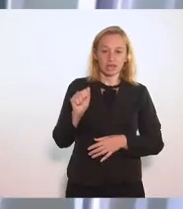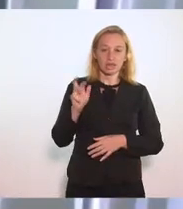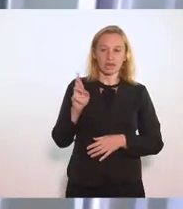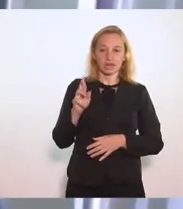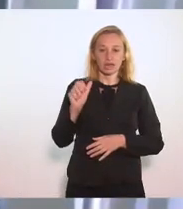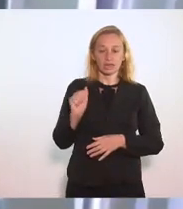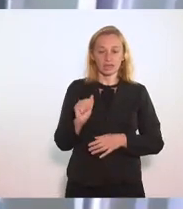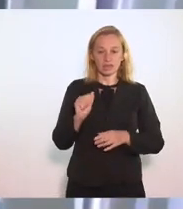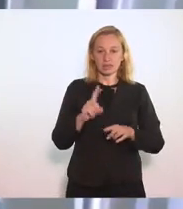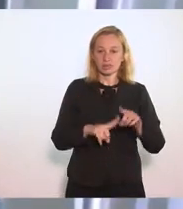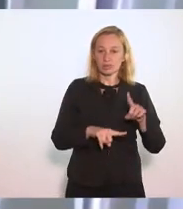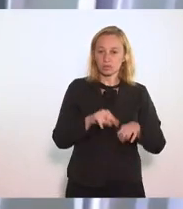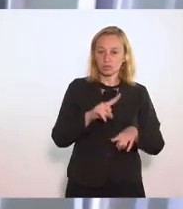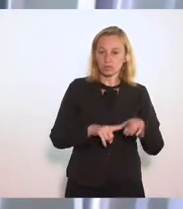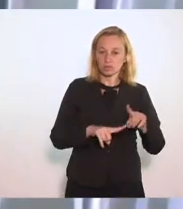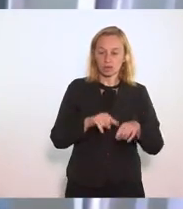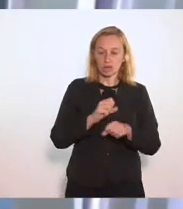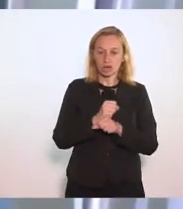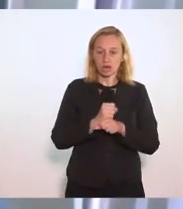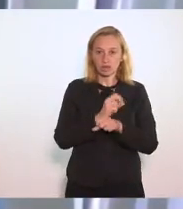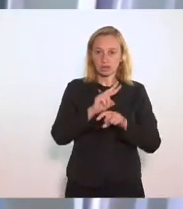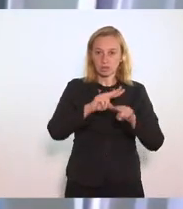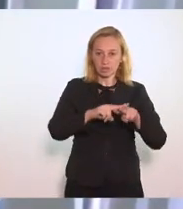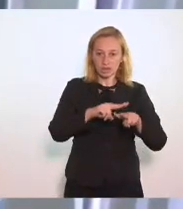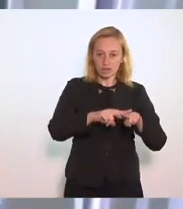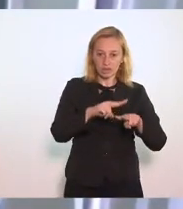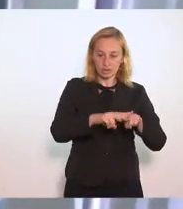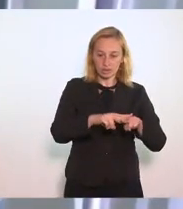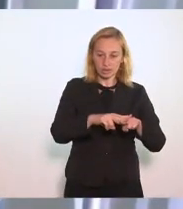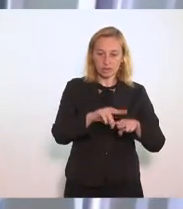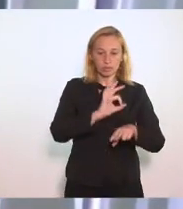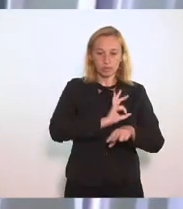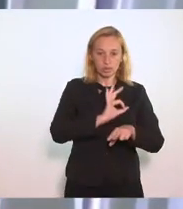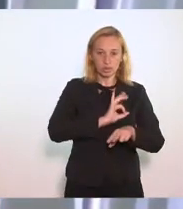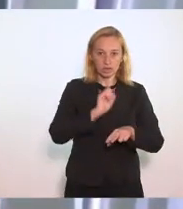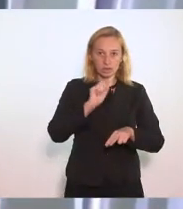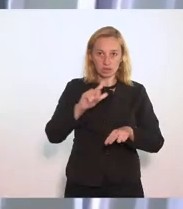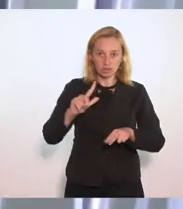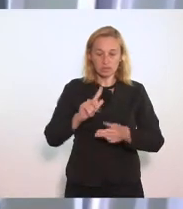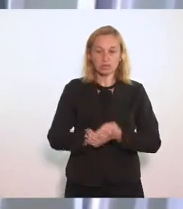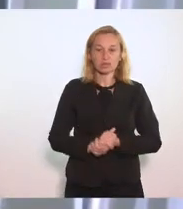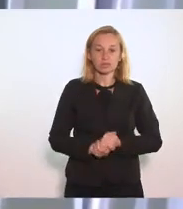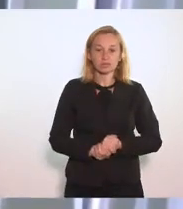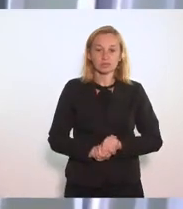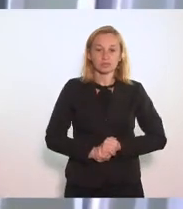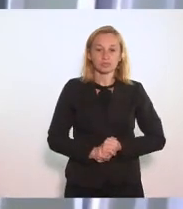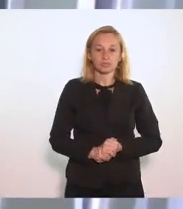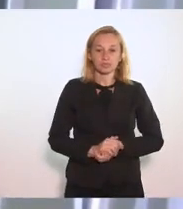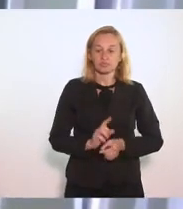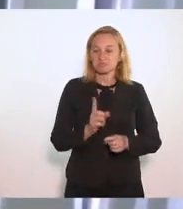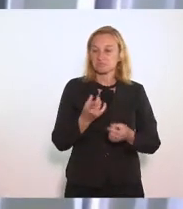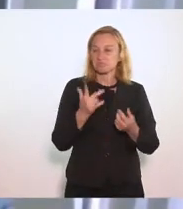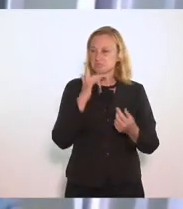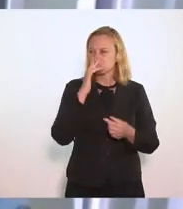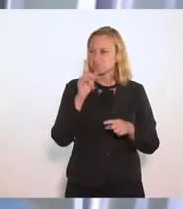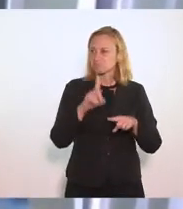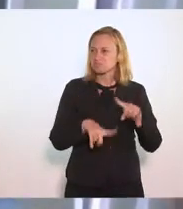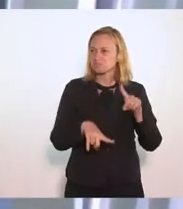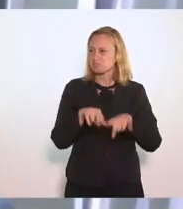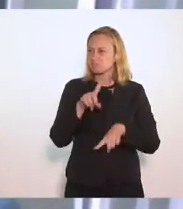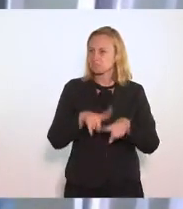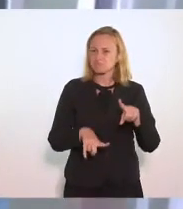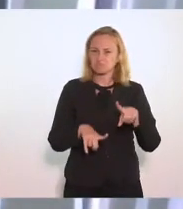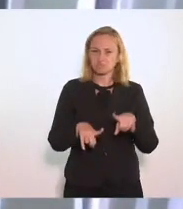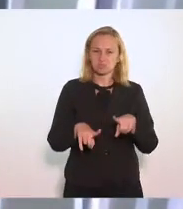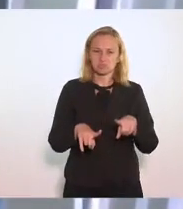Que ficaram por décadas Aprisionadas Nas dependências Da polícia civil Como se fossem Produto De um